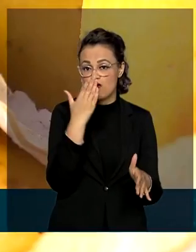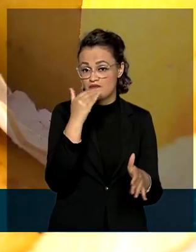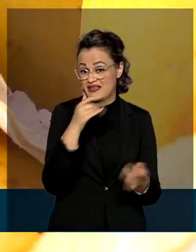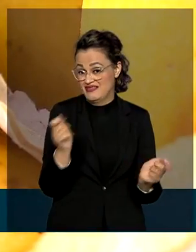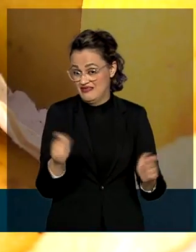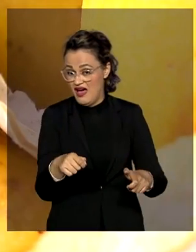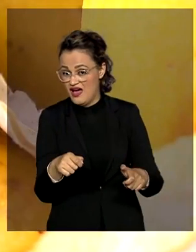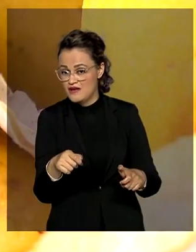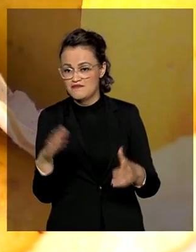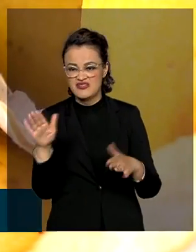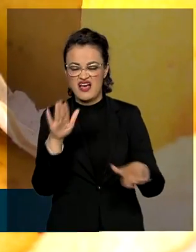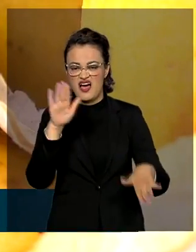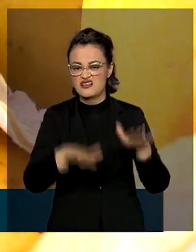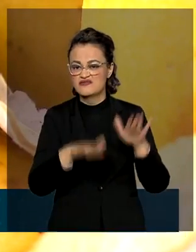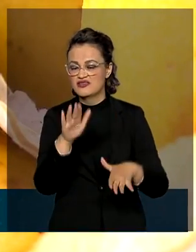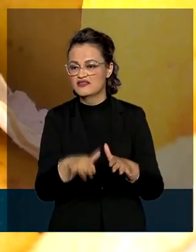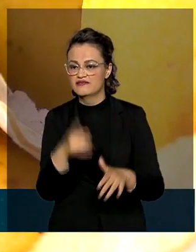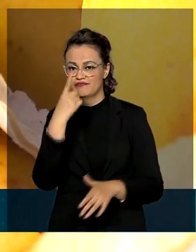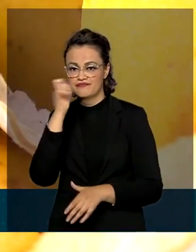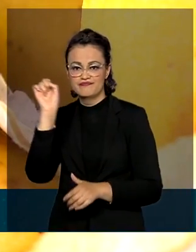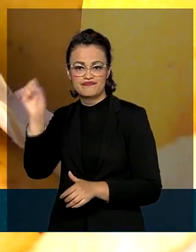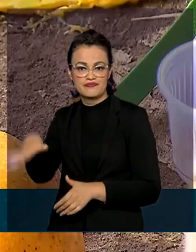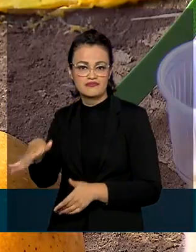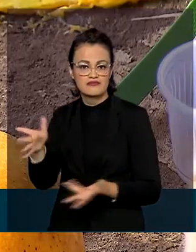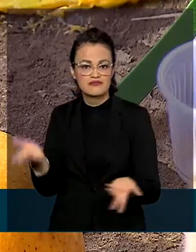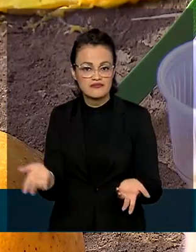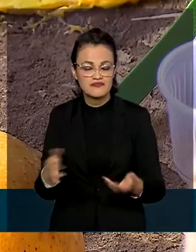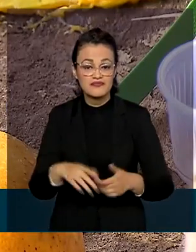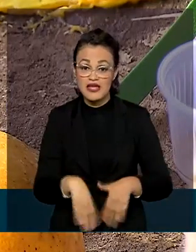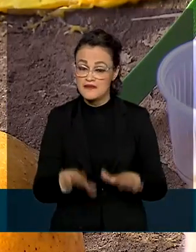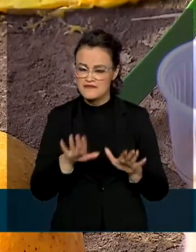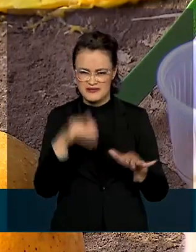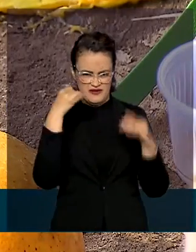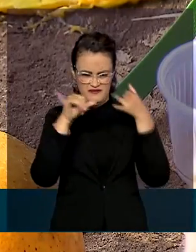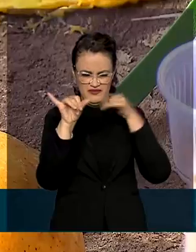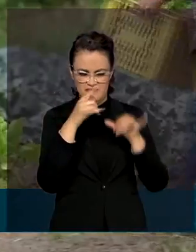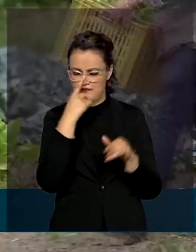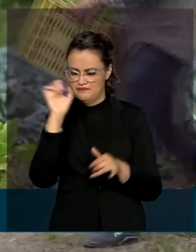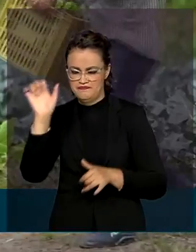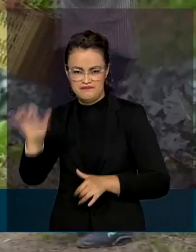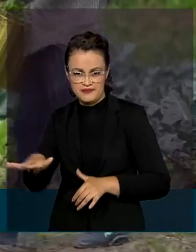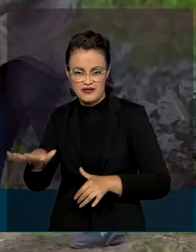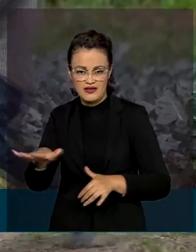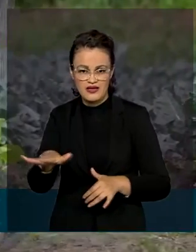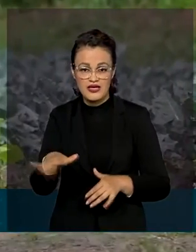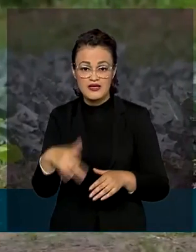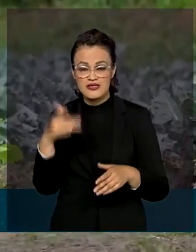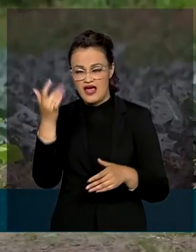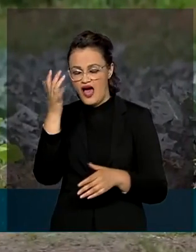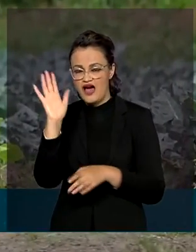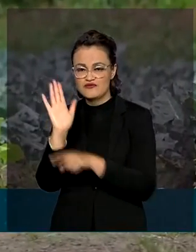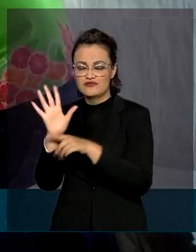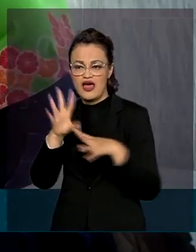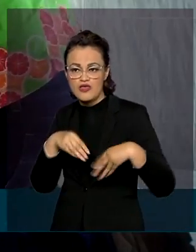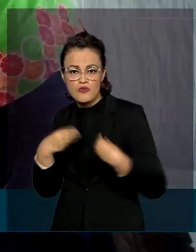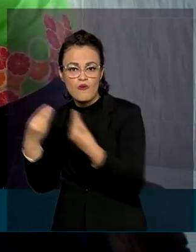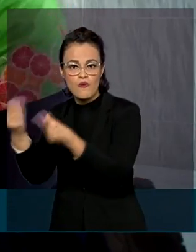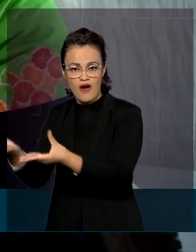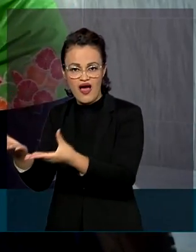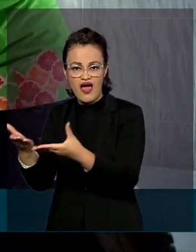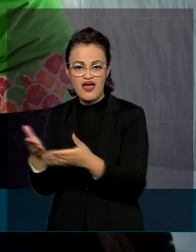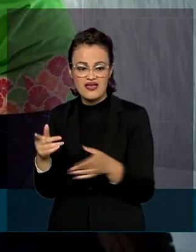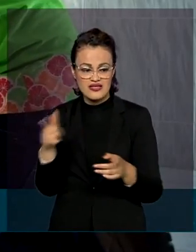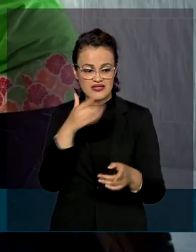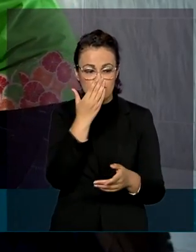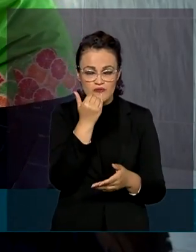consumo, muitas vezes acabam no lixo. Para reduzir perdas, facilitar a doação e fazer esses